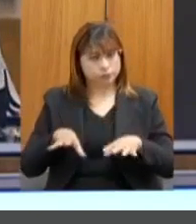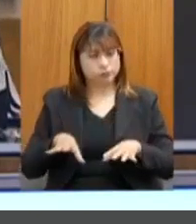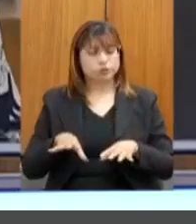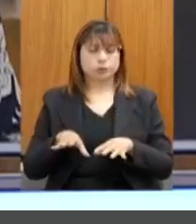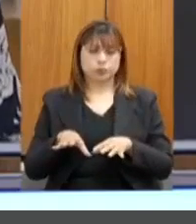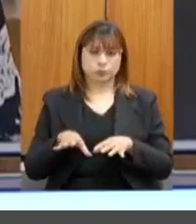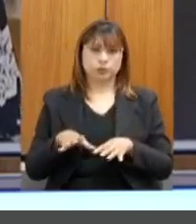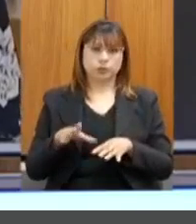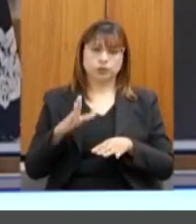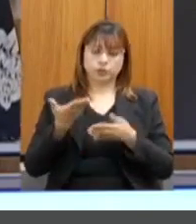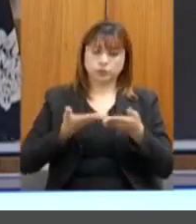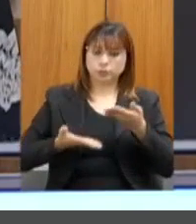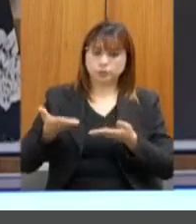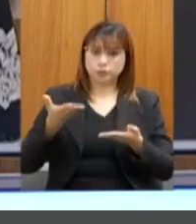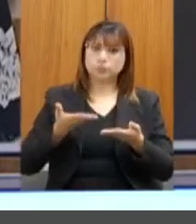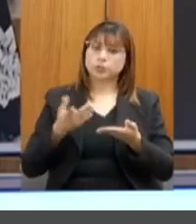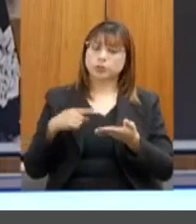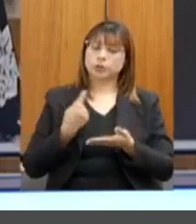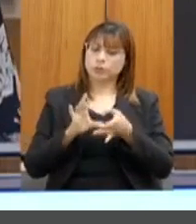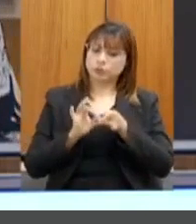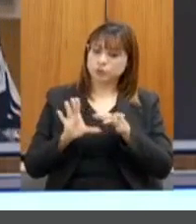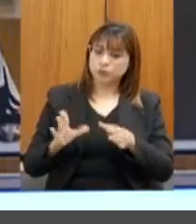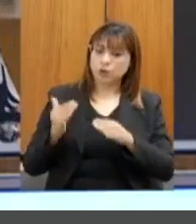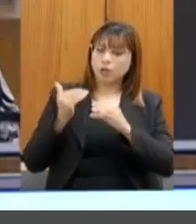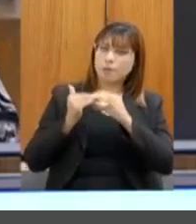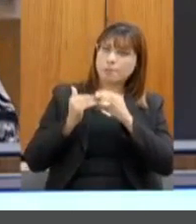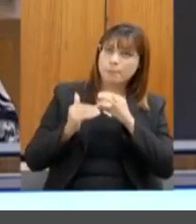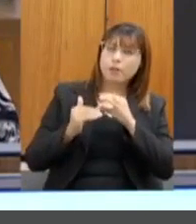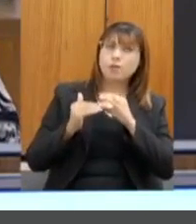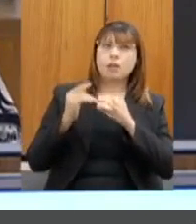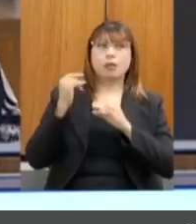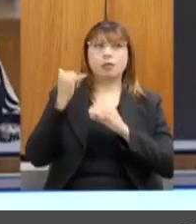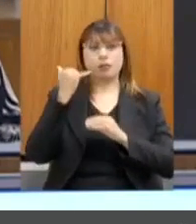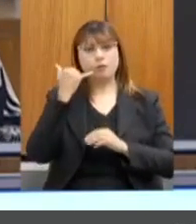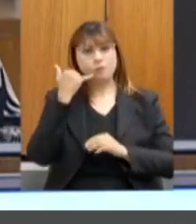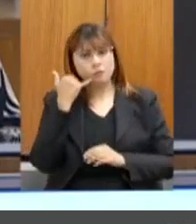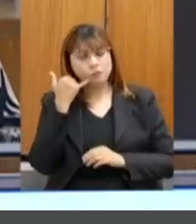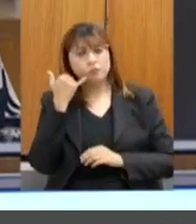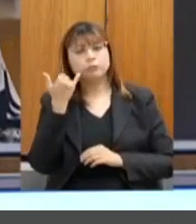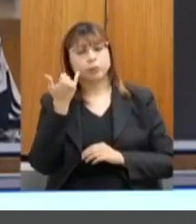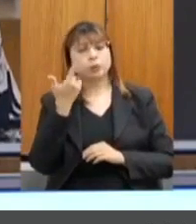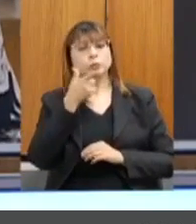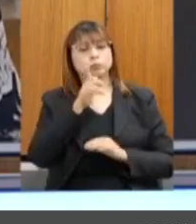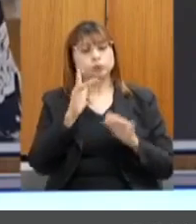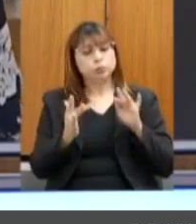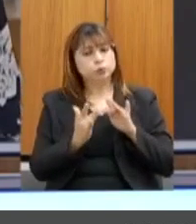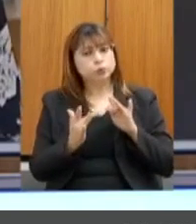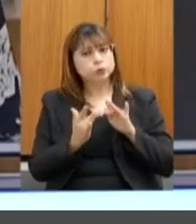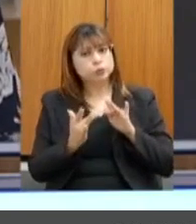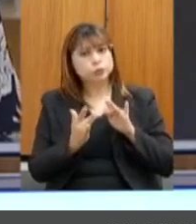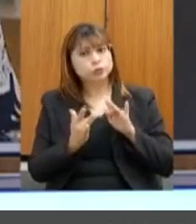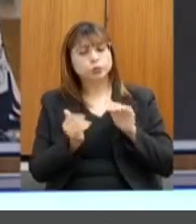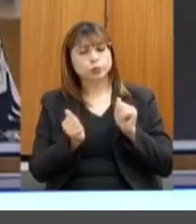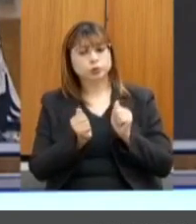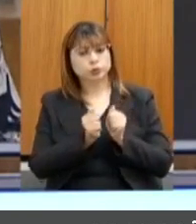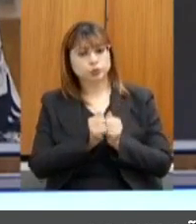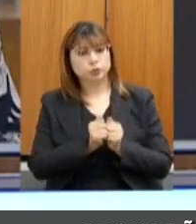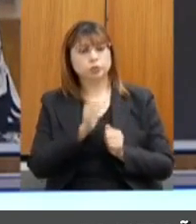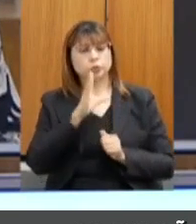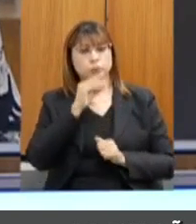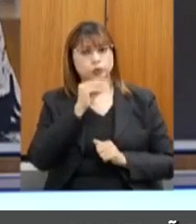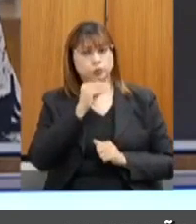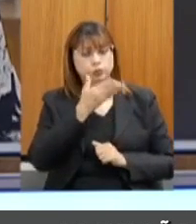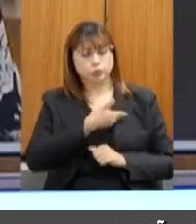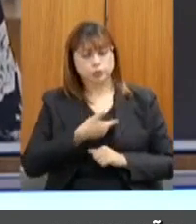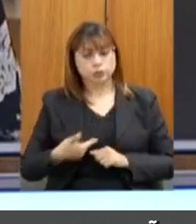da disponibilização de e-mails, de telefones, para que os contatos com os servidores, com aqueles que